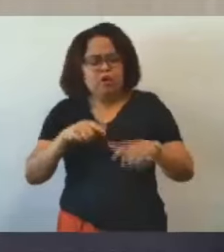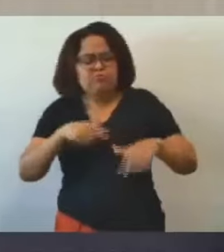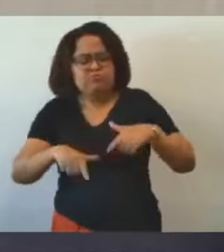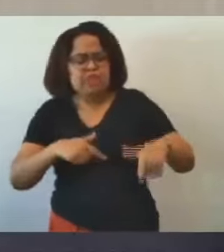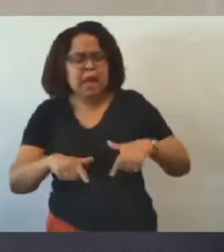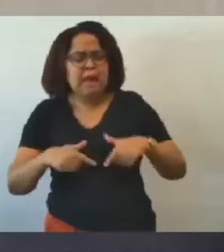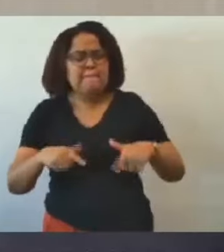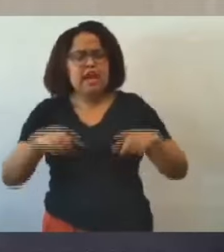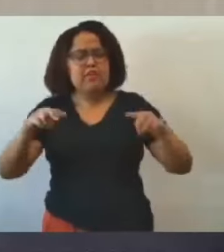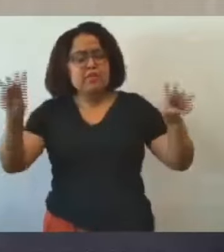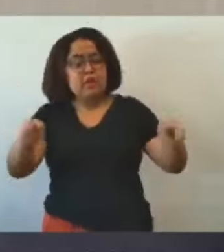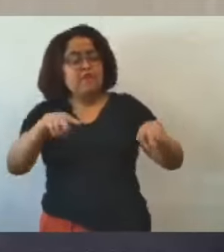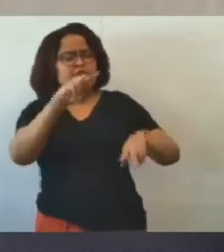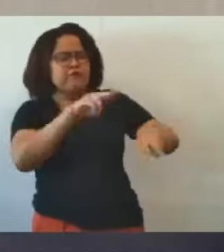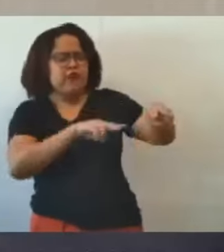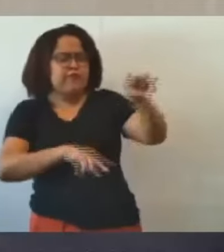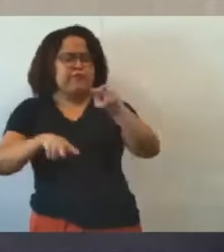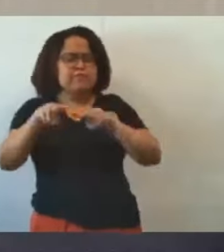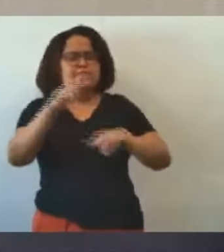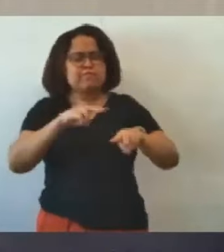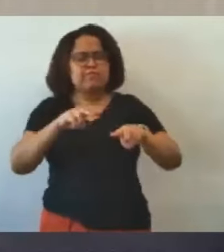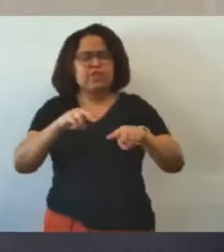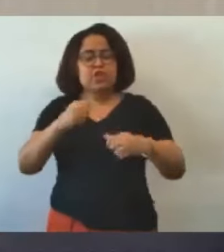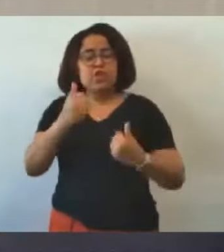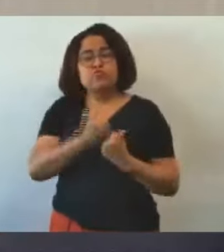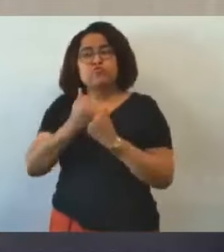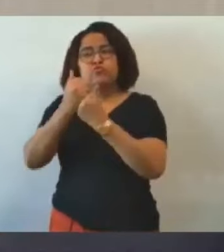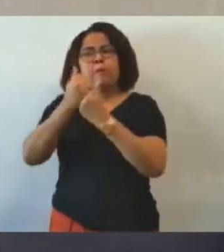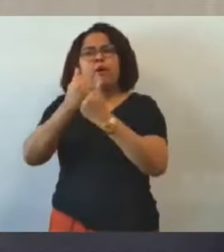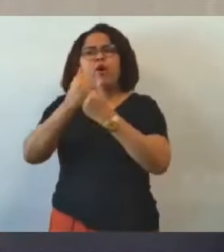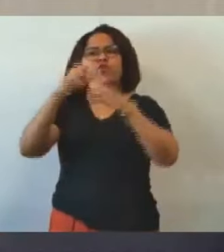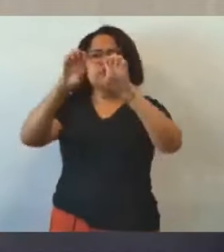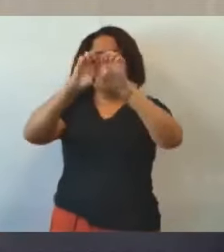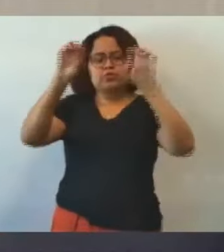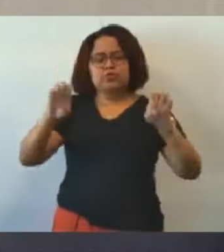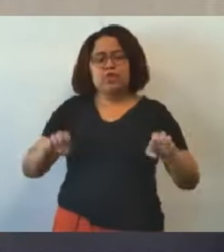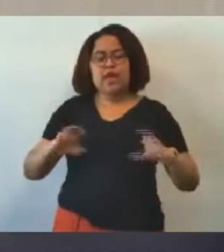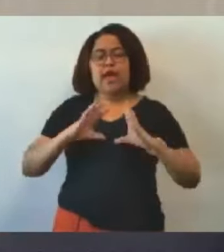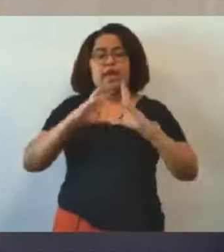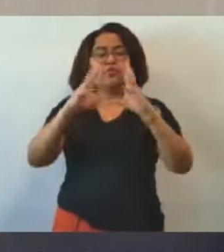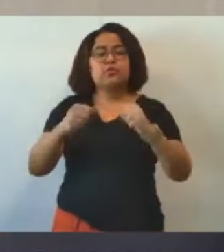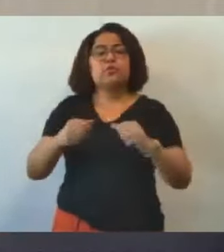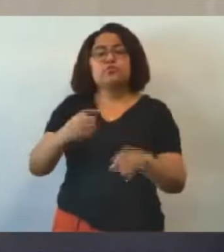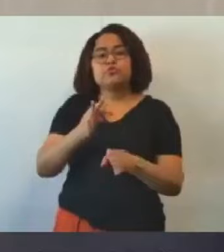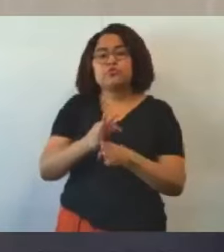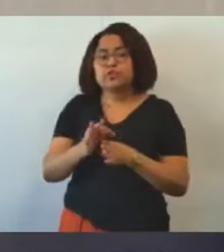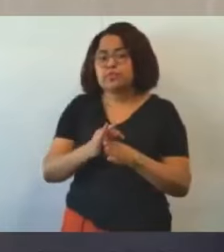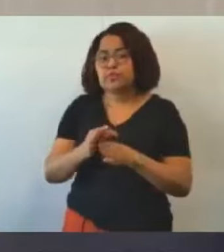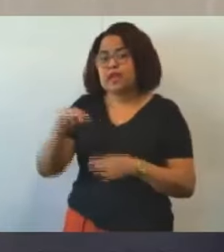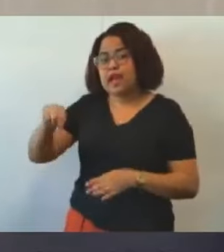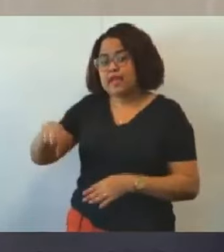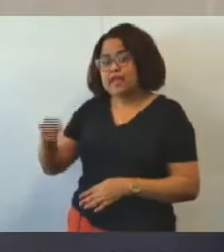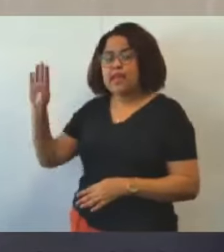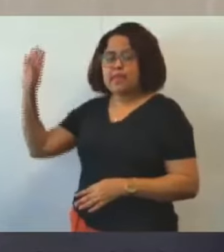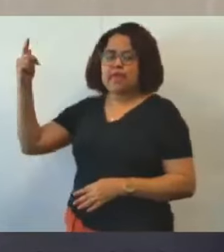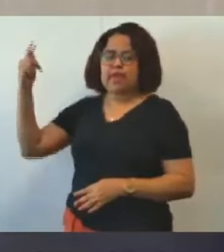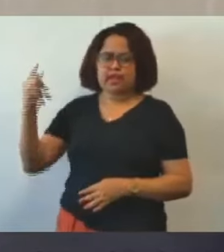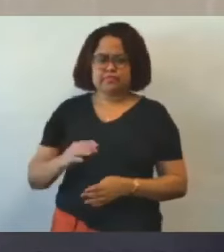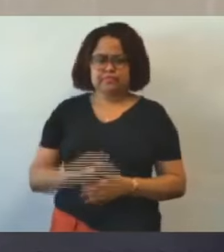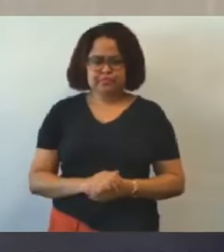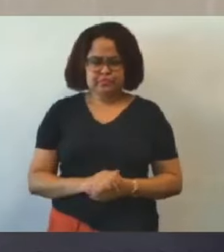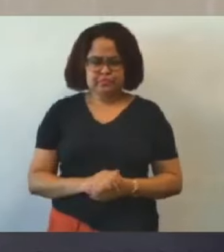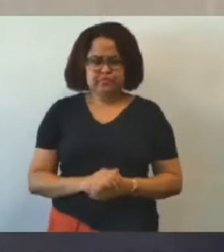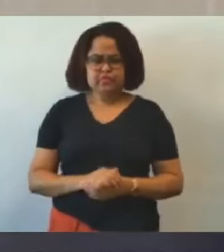visibilidade suporte e estrutura a todos os conselhos tutelares da cidade de Belo Horizonte então está registrado já de